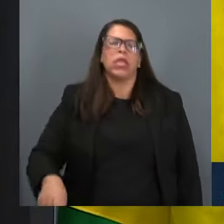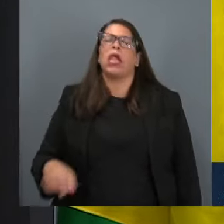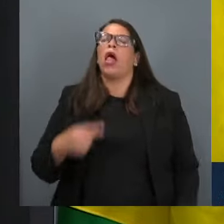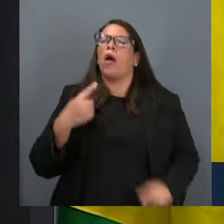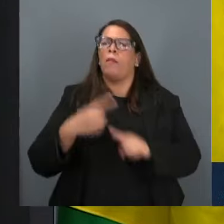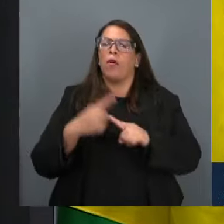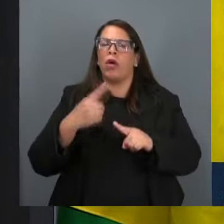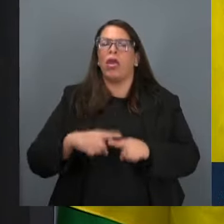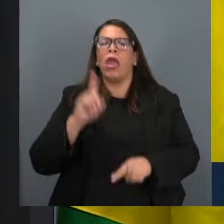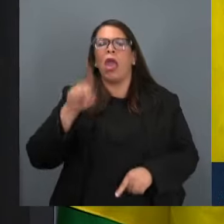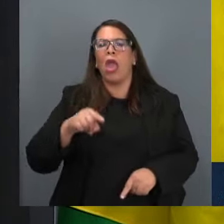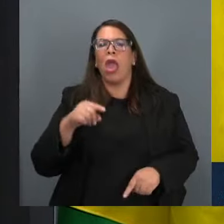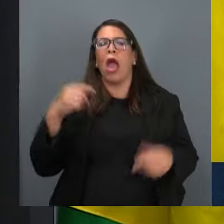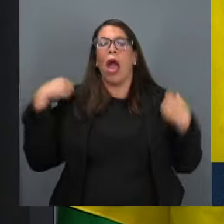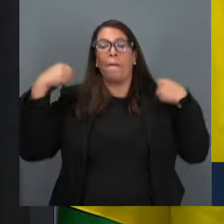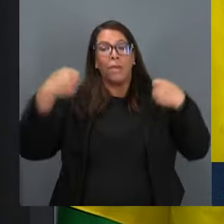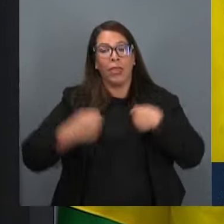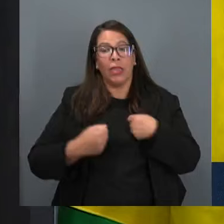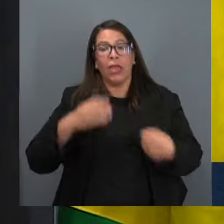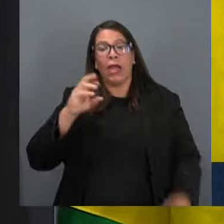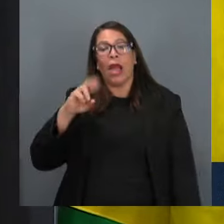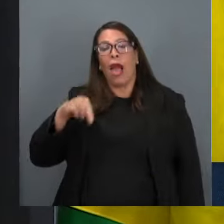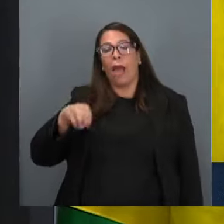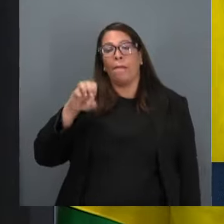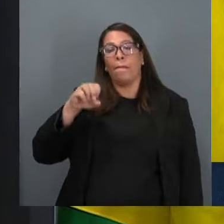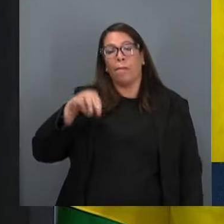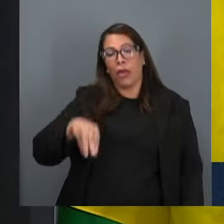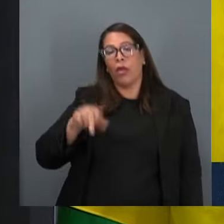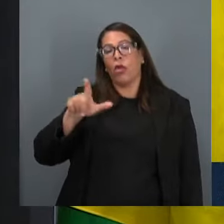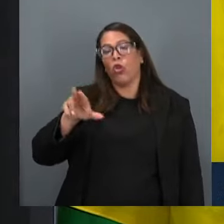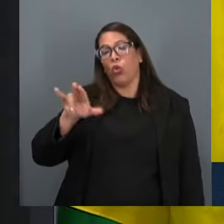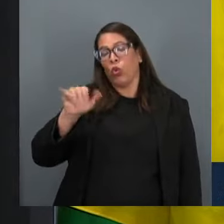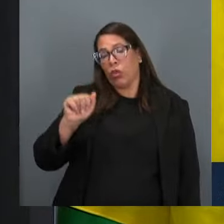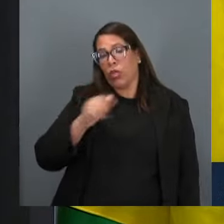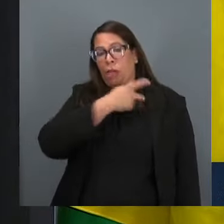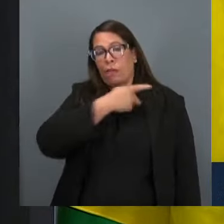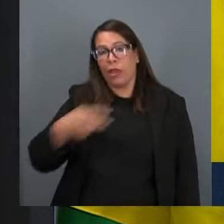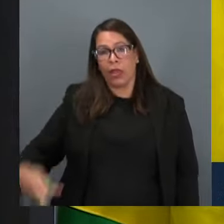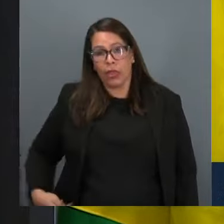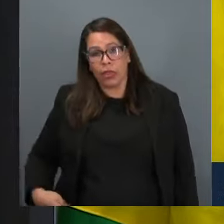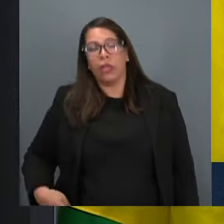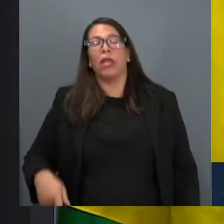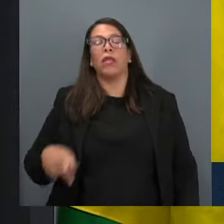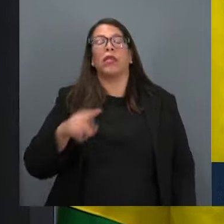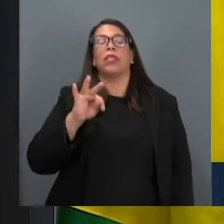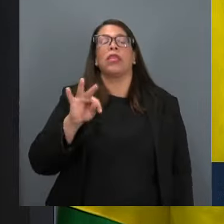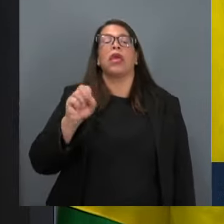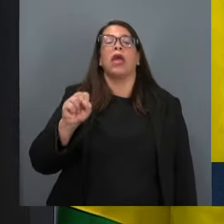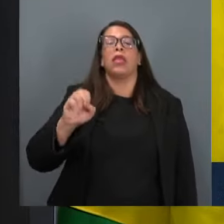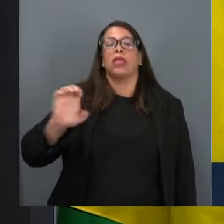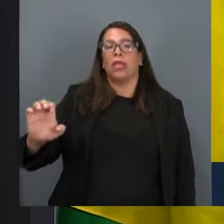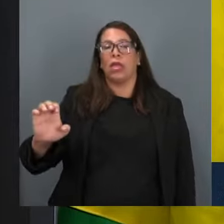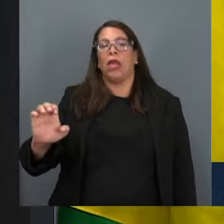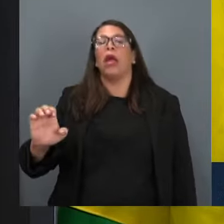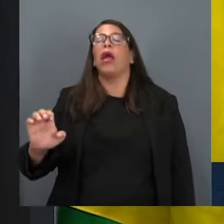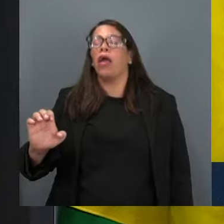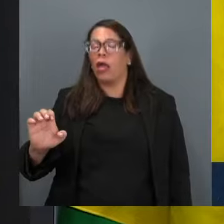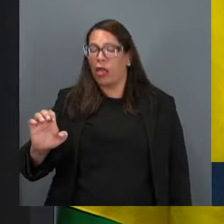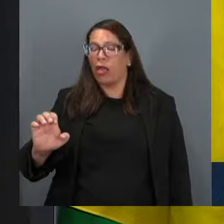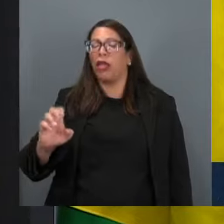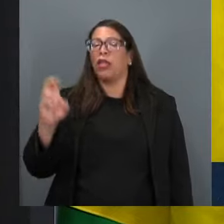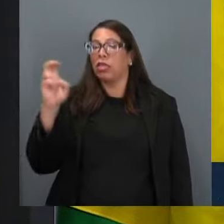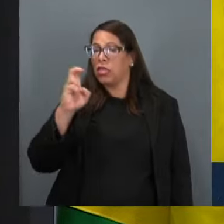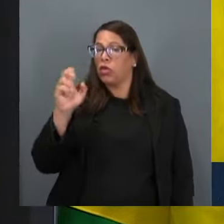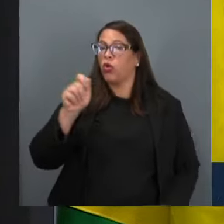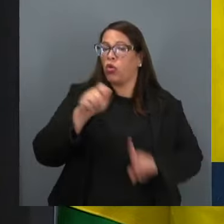uma declaração da ministra Carmen Lúcia, atual presidente do TSE, em 5 de